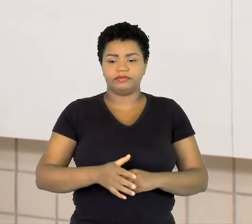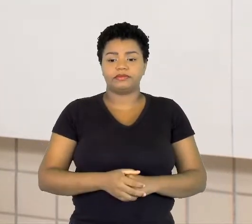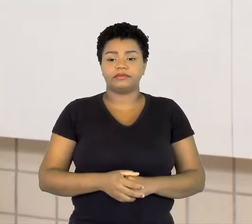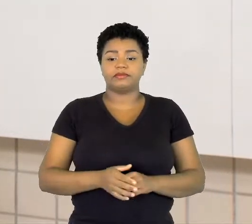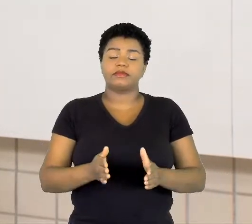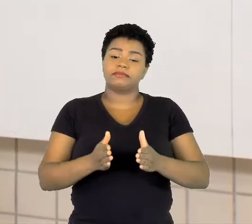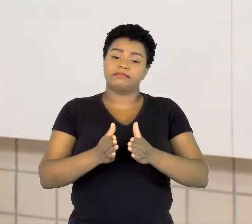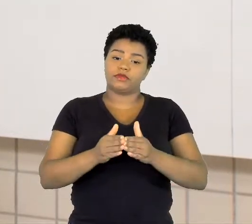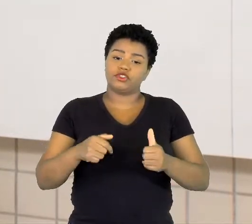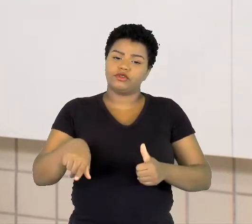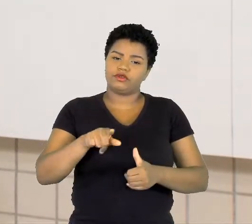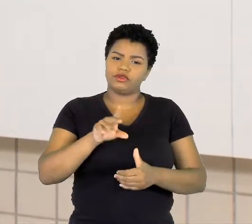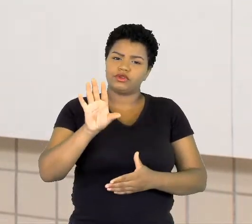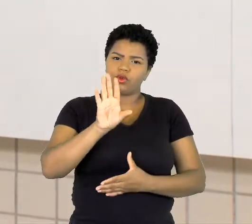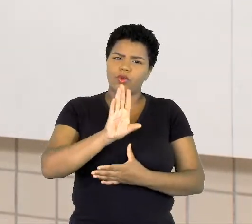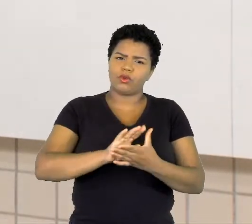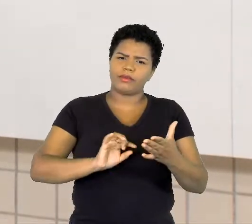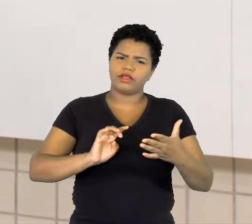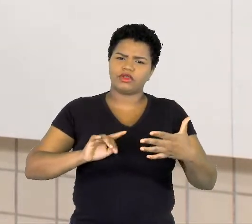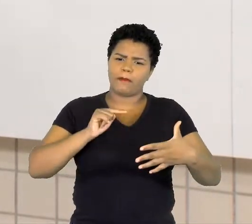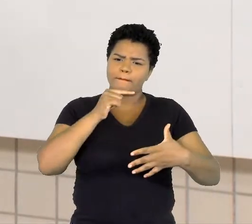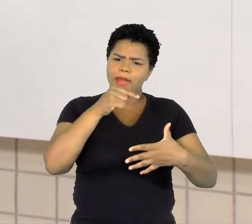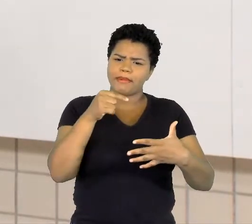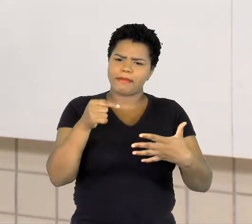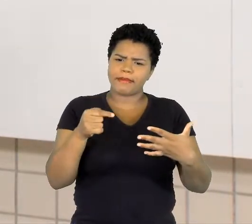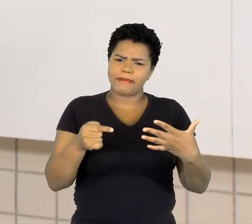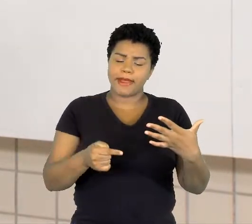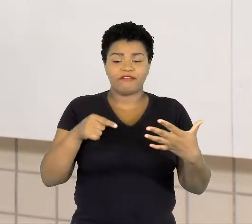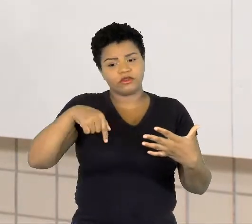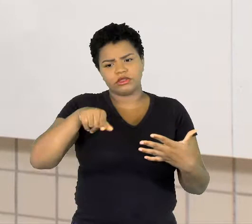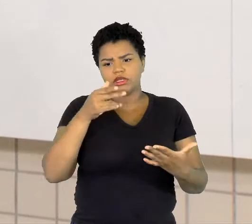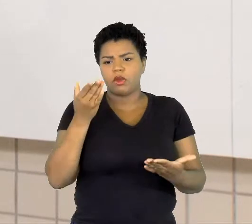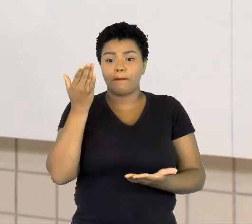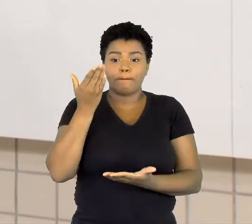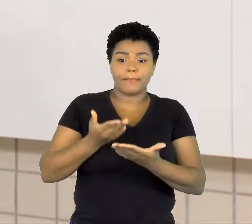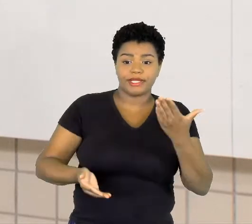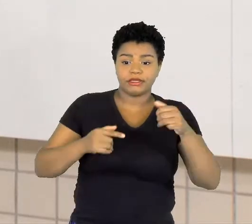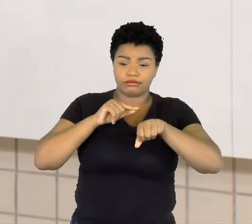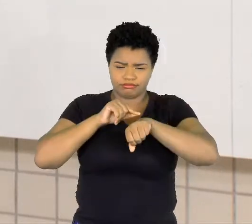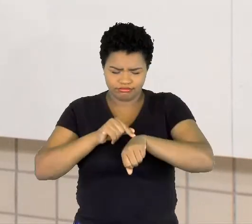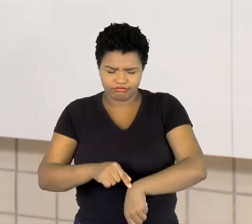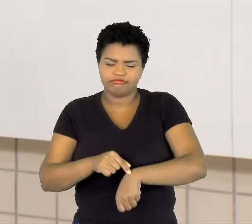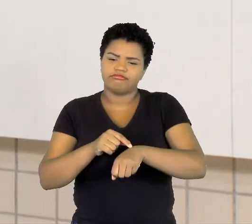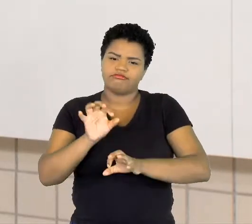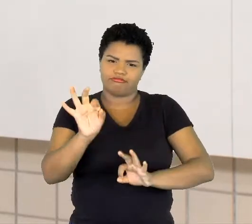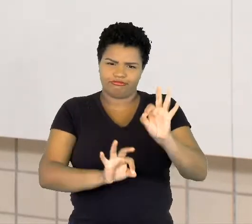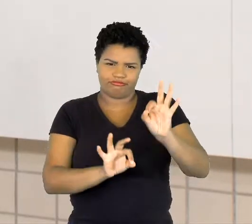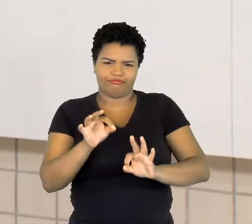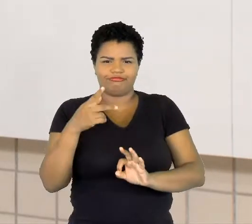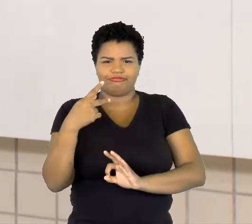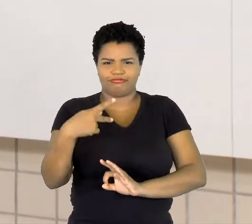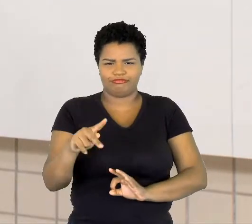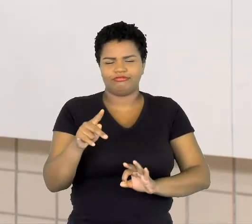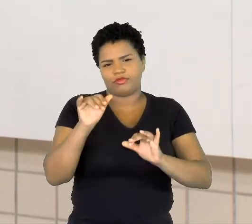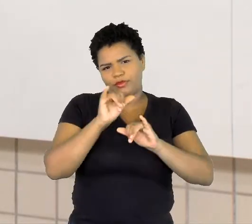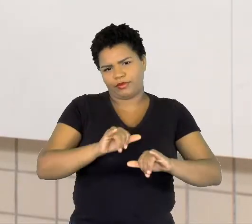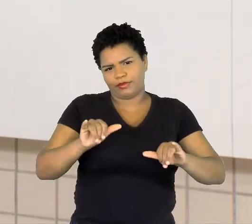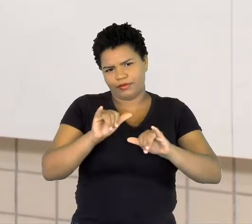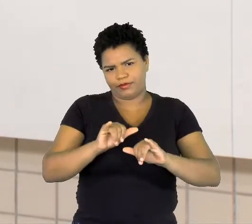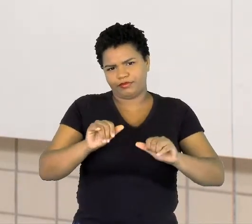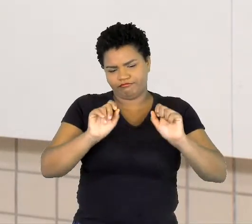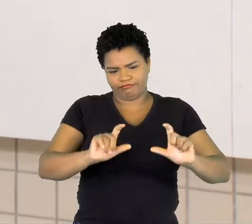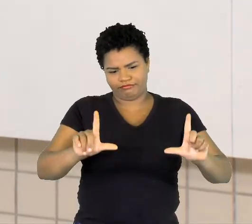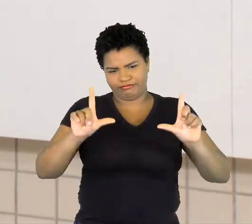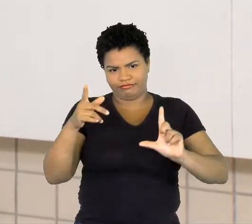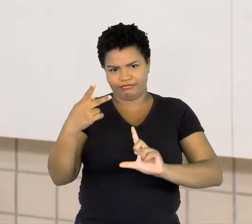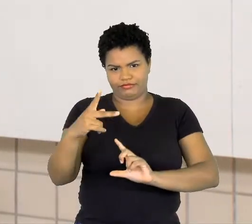você copiasse só os tópicos para você não se perder na hora de montar a sua propaganda, o seu cartaz, certo? Se